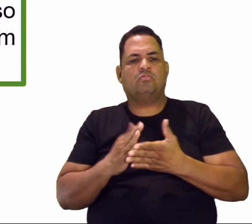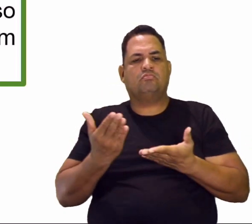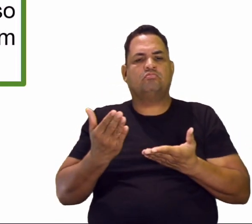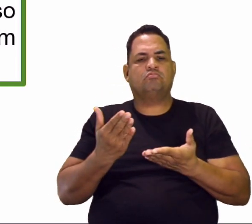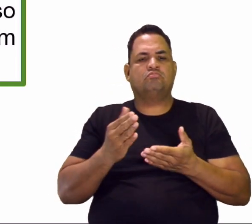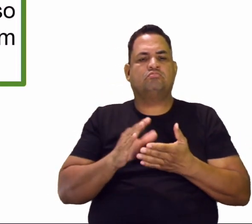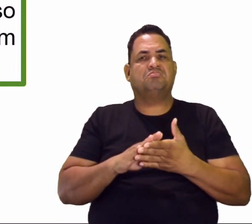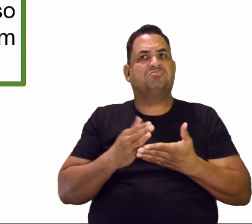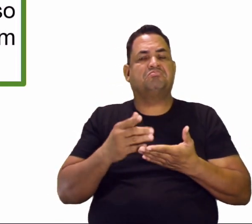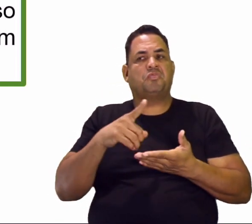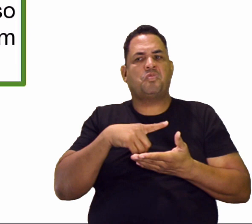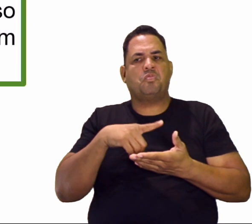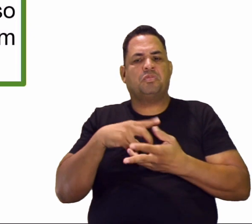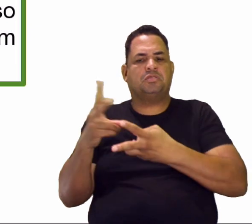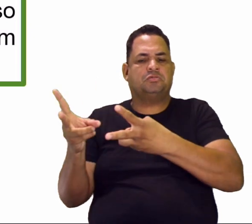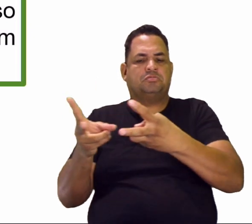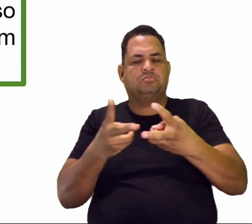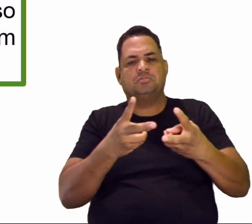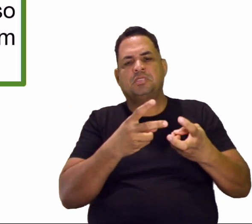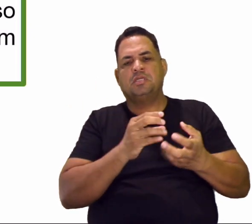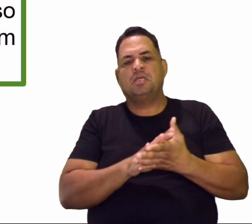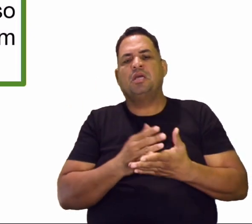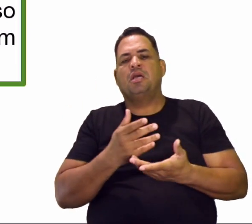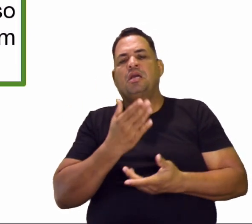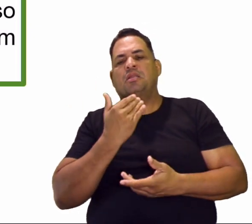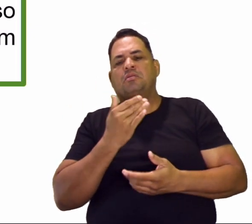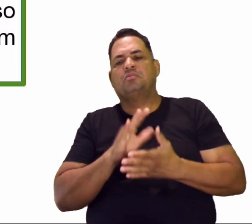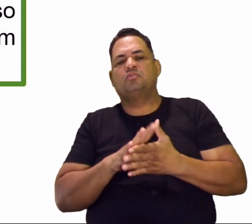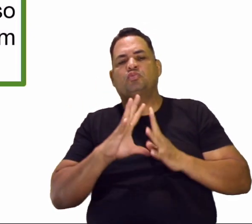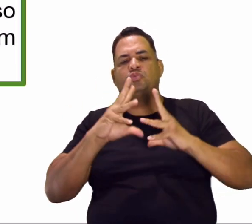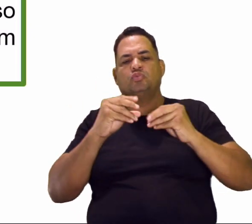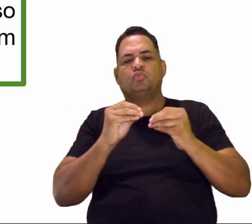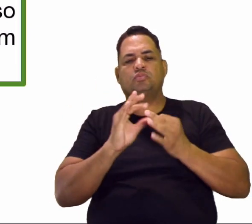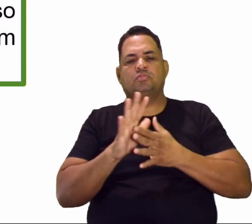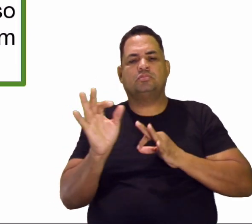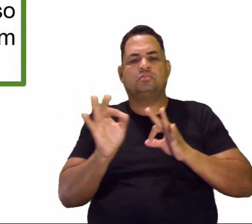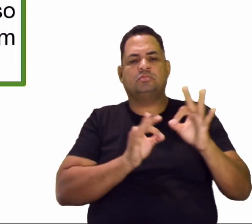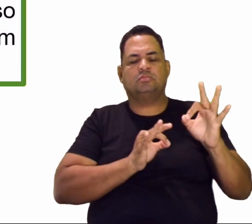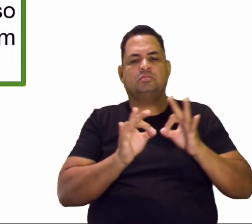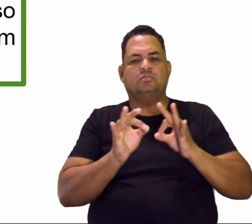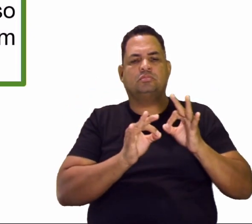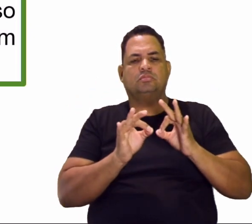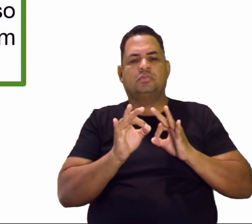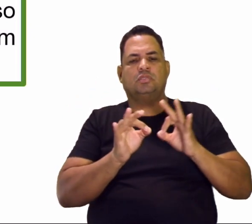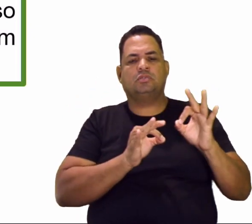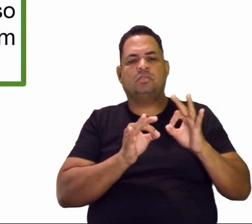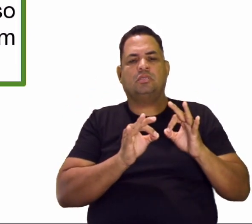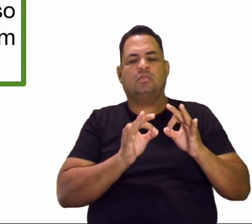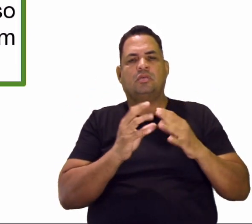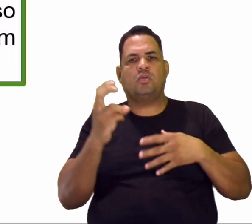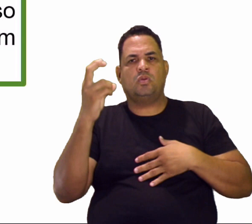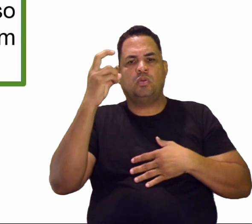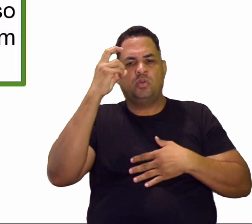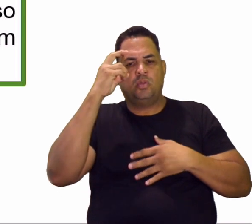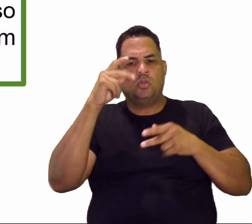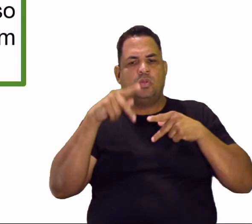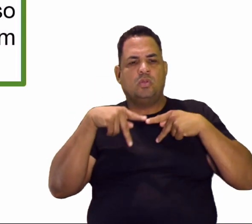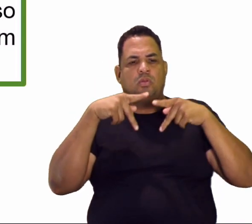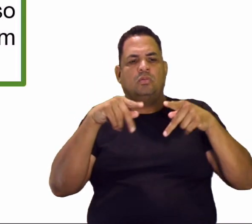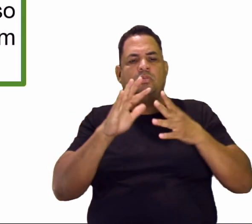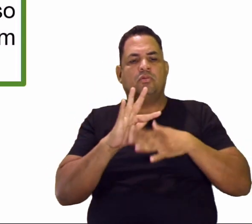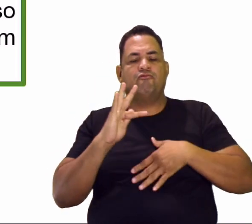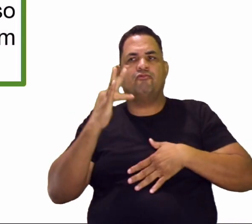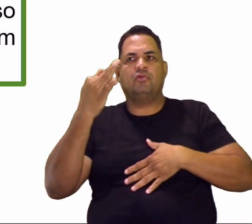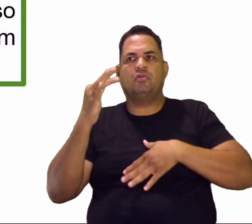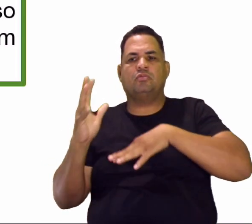expedientes para obter alimentos. Tudo isso constitui, ou seja, forma a cultura de um povo. Então, a cultura, ela é um fenômeno